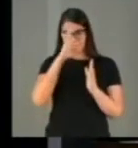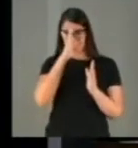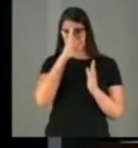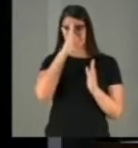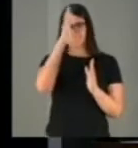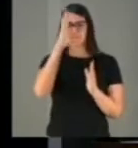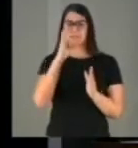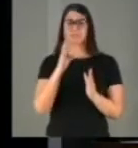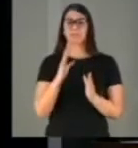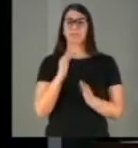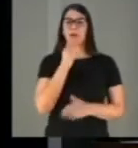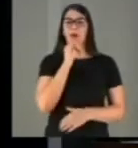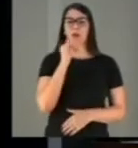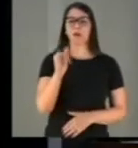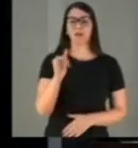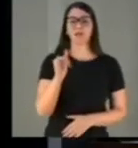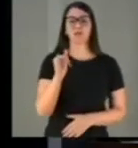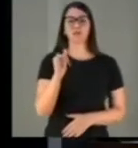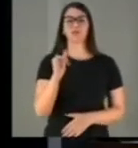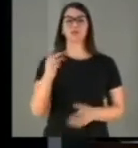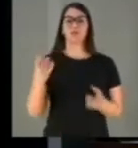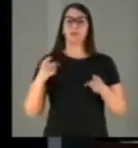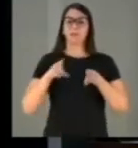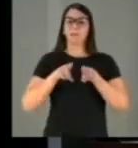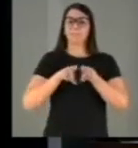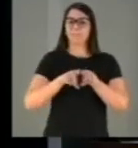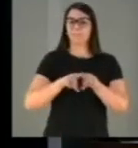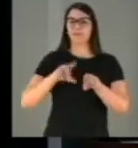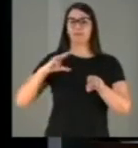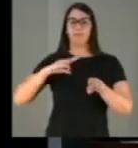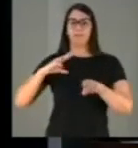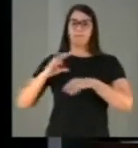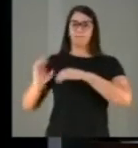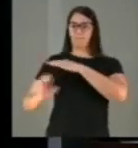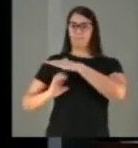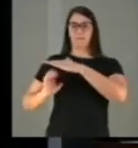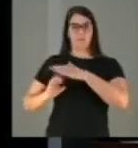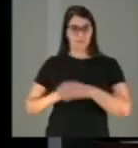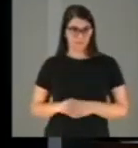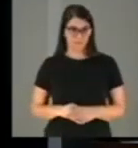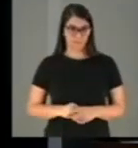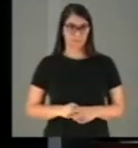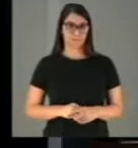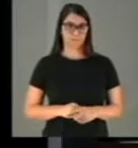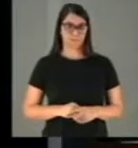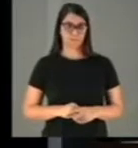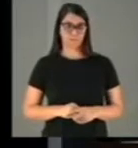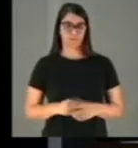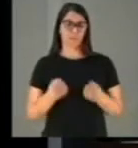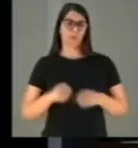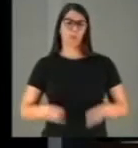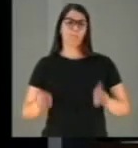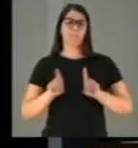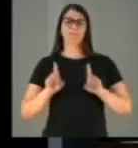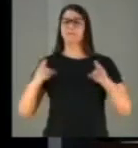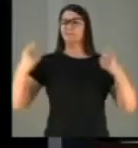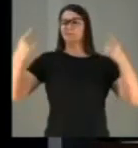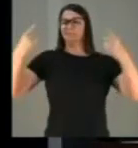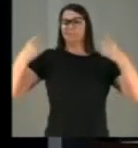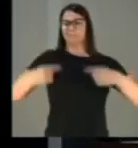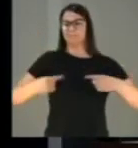energética em sinergia e parceria com a iniciativa privada. Não é preciso rivalidade,